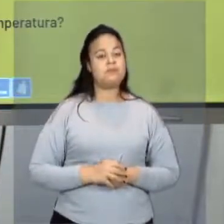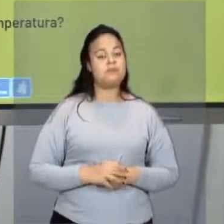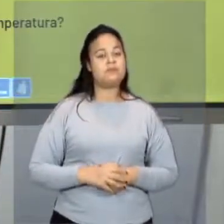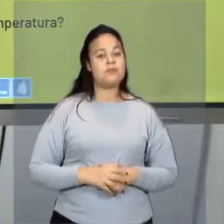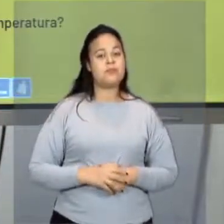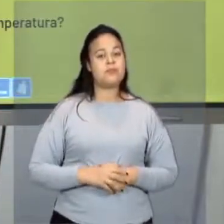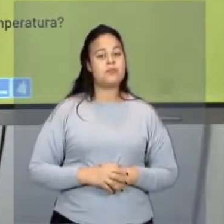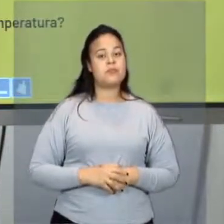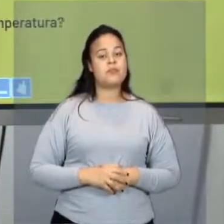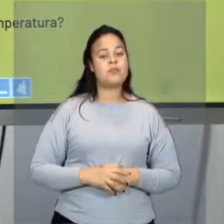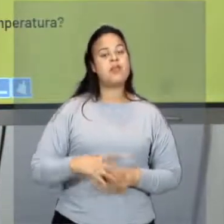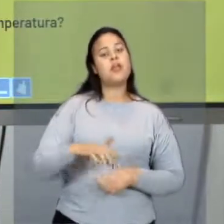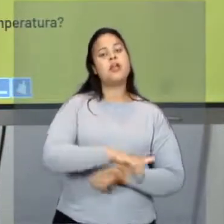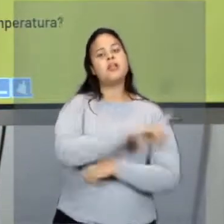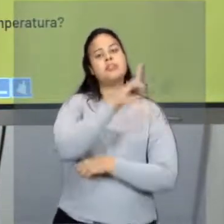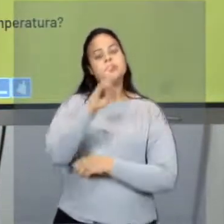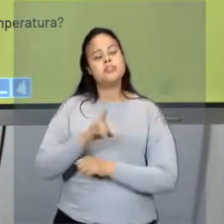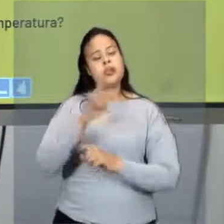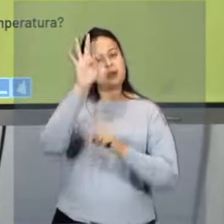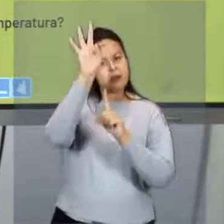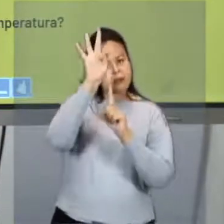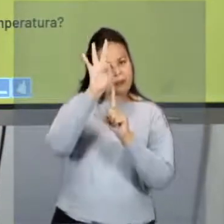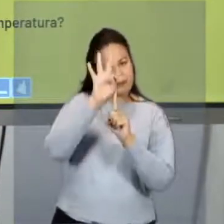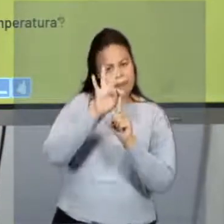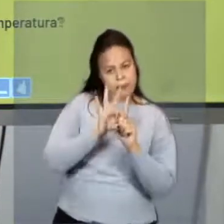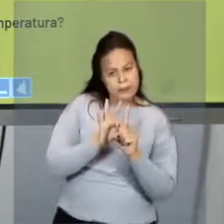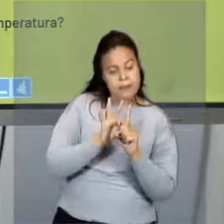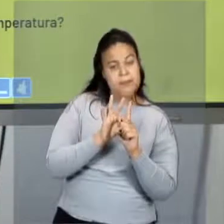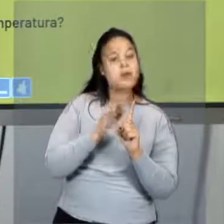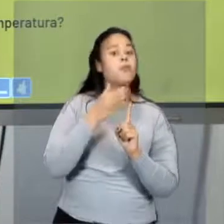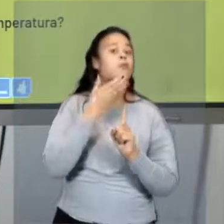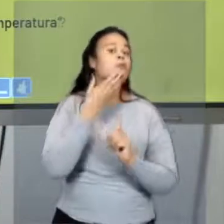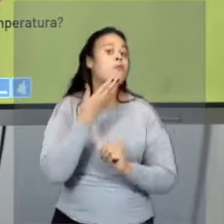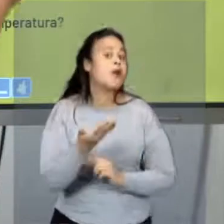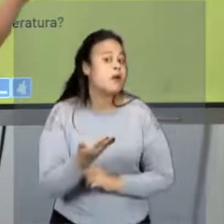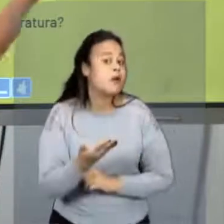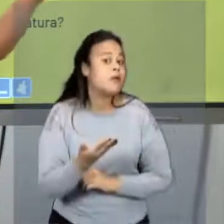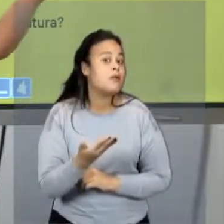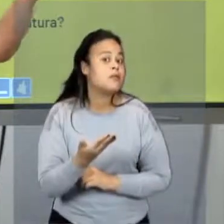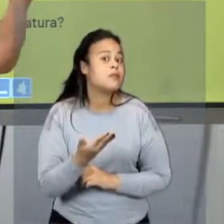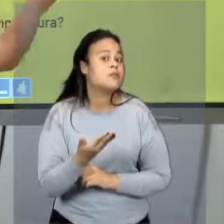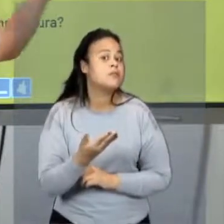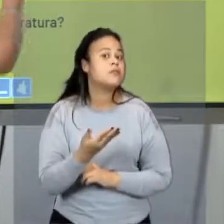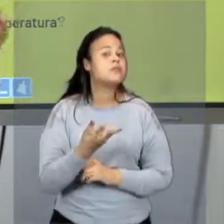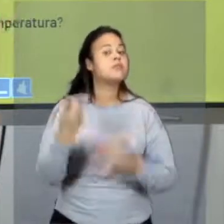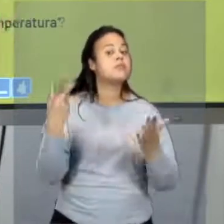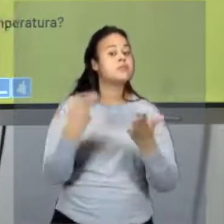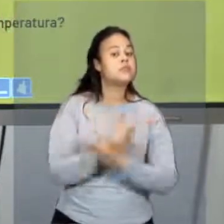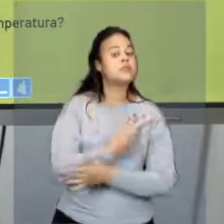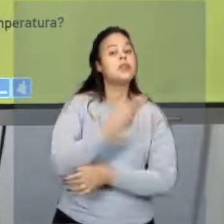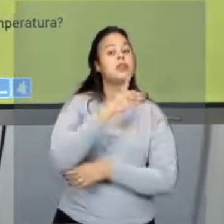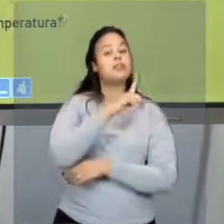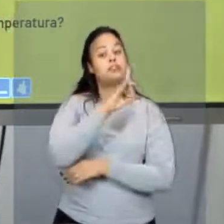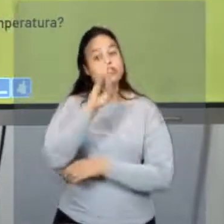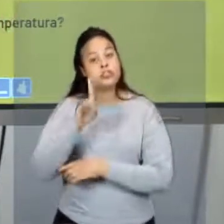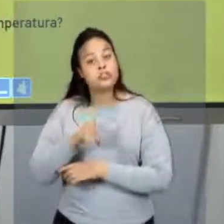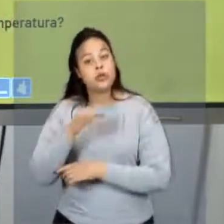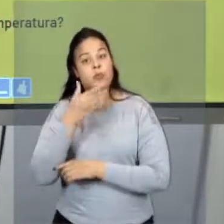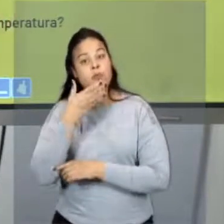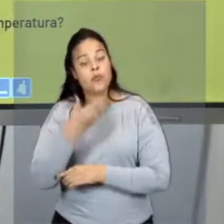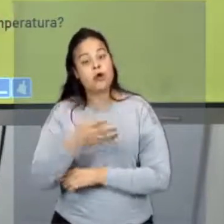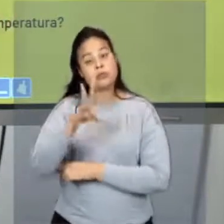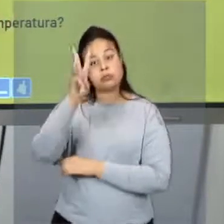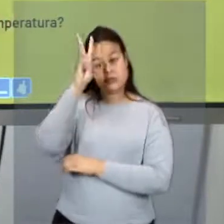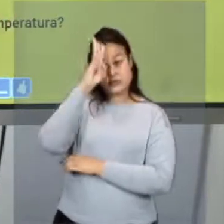Em que dia ocorreu a menor temperatura? A menor temperatura aconteceu exatamente na terça